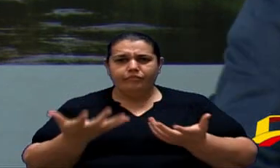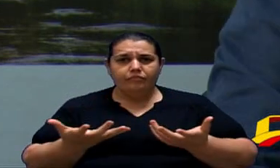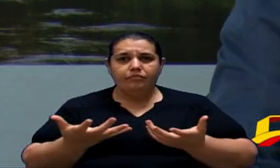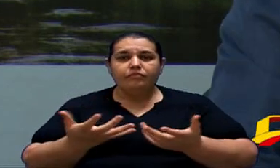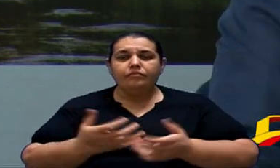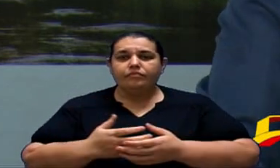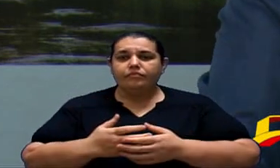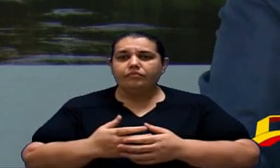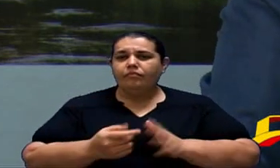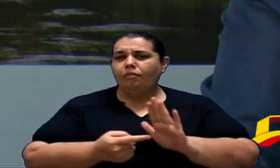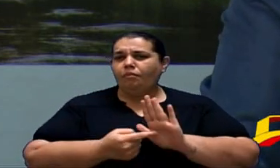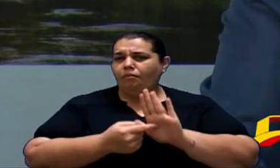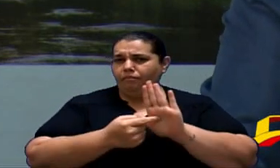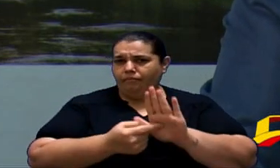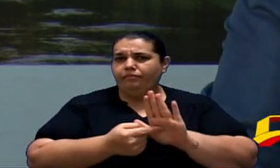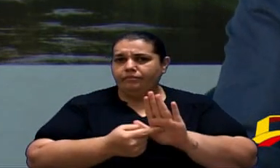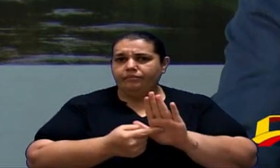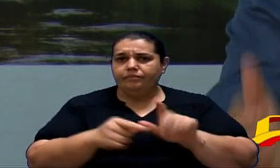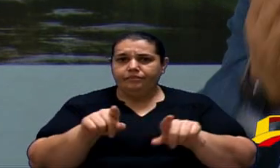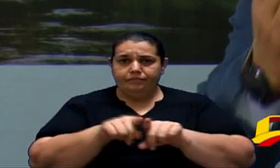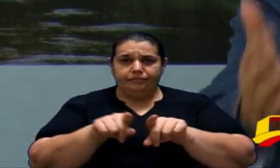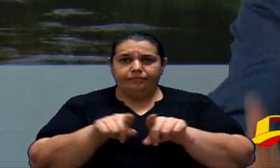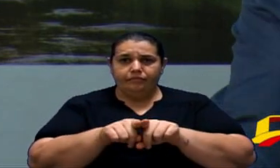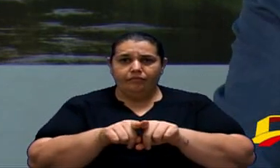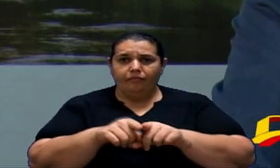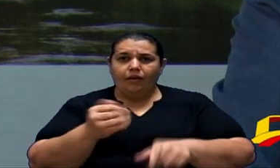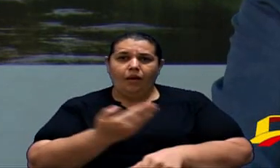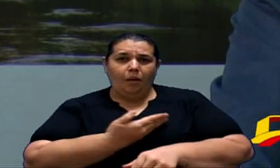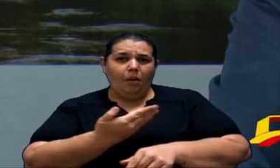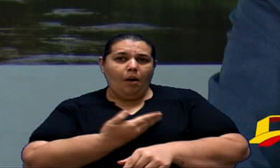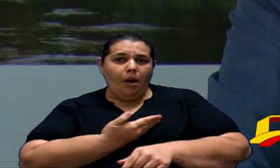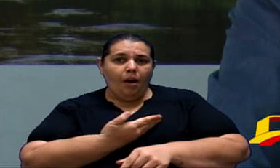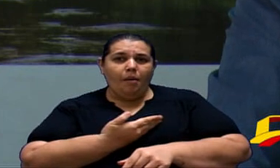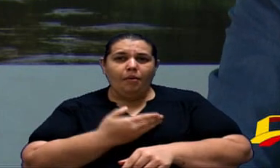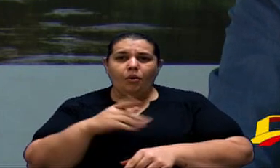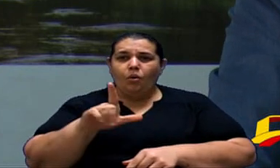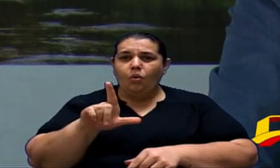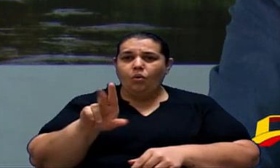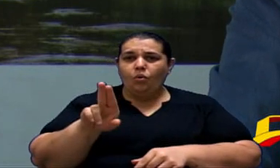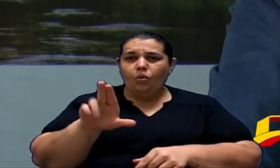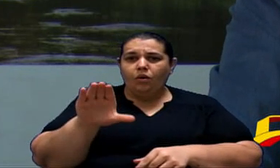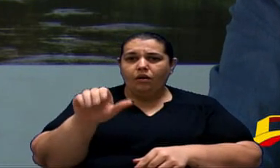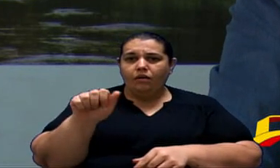Com o manifesto Também De alguns amigos O Lucas